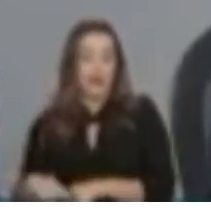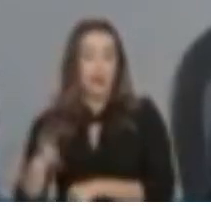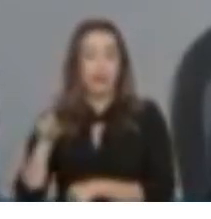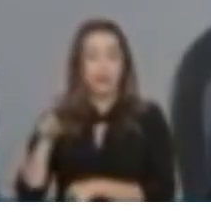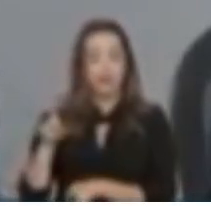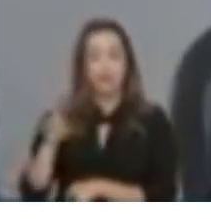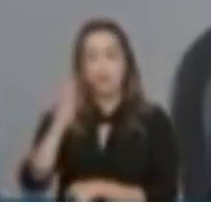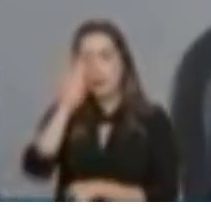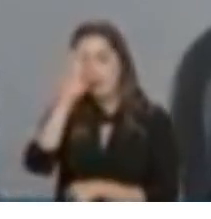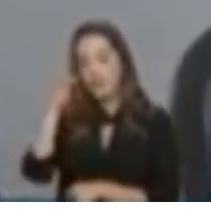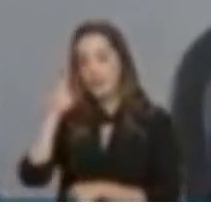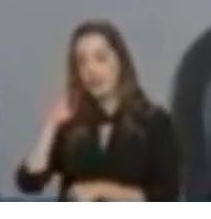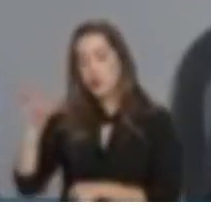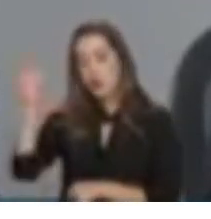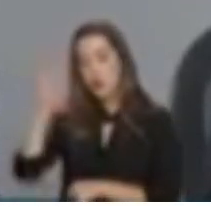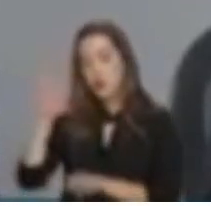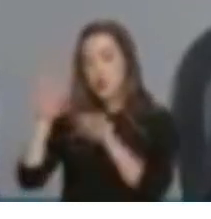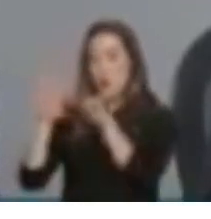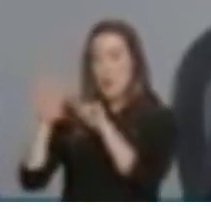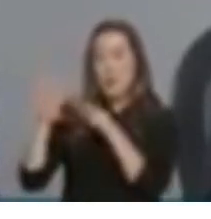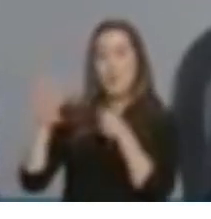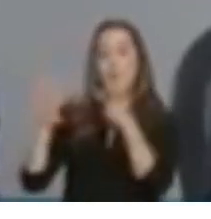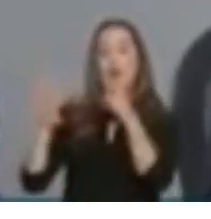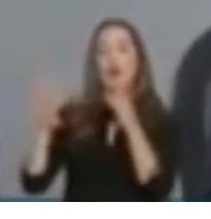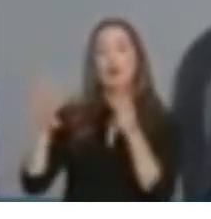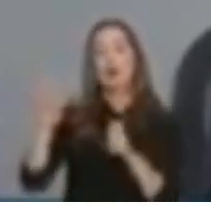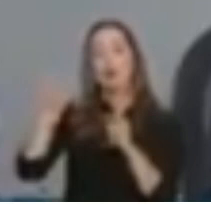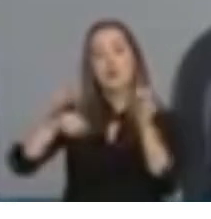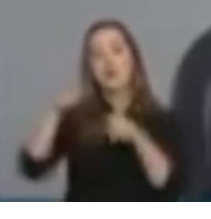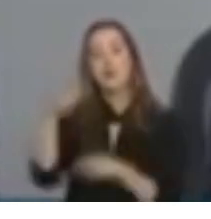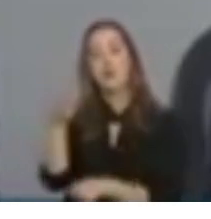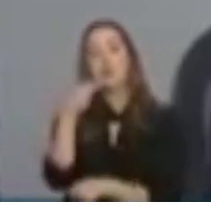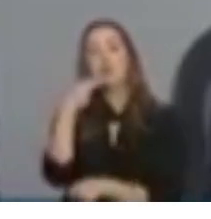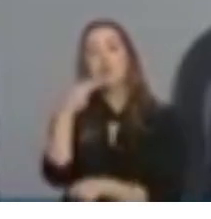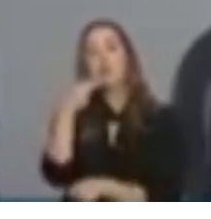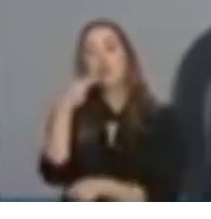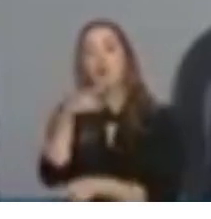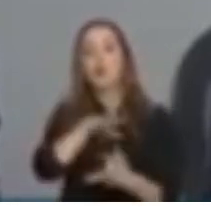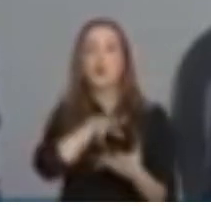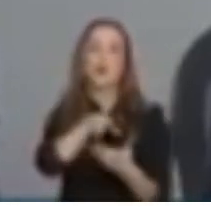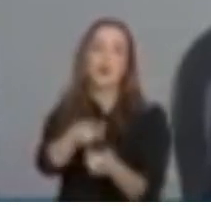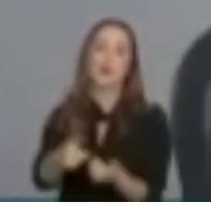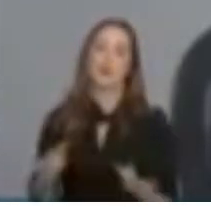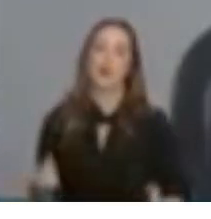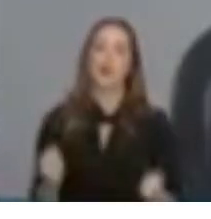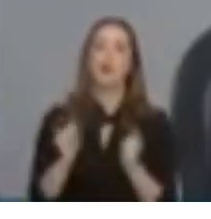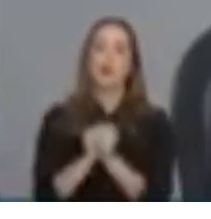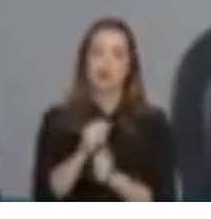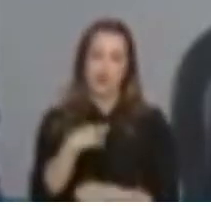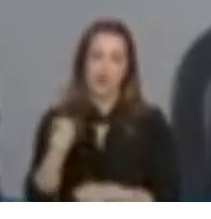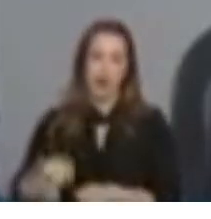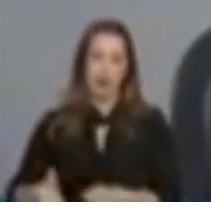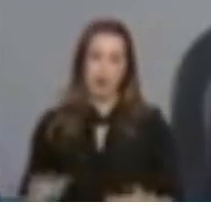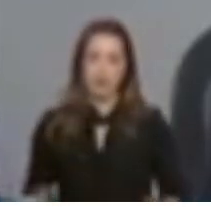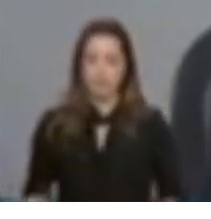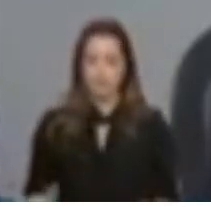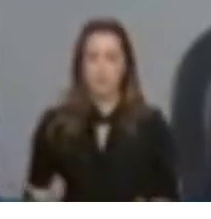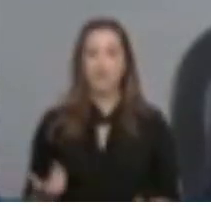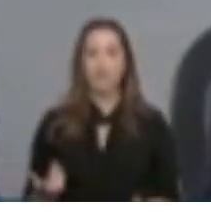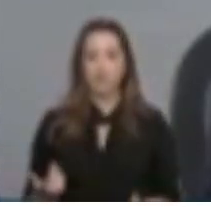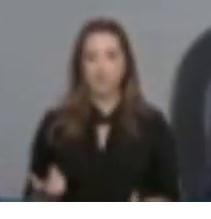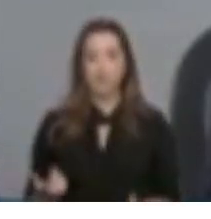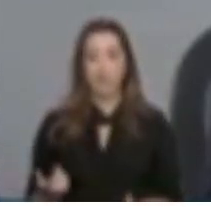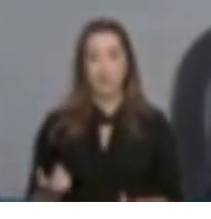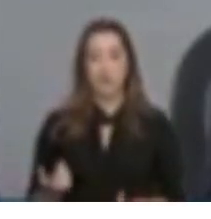a Europa, um dos continentes onde mais fuma cigarro no mundo, junto com a China. Esse